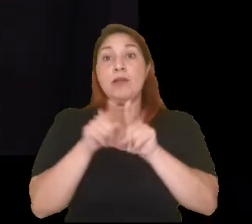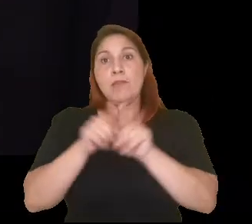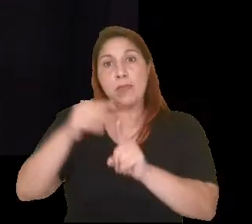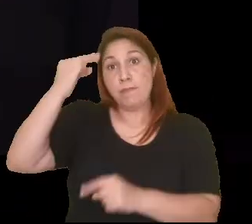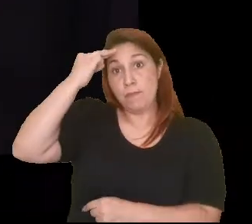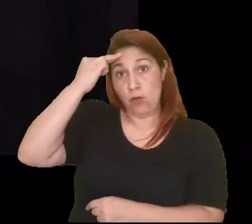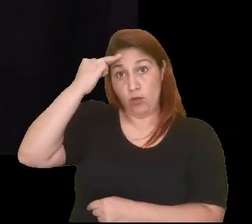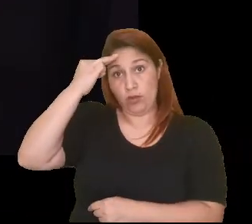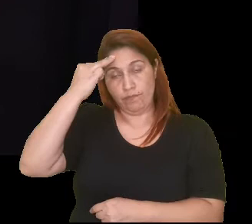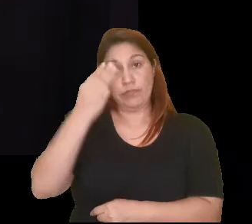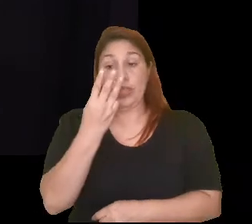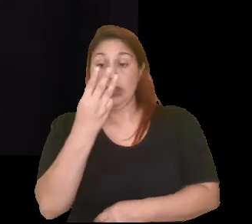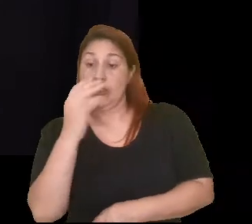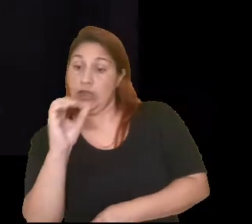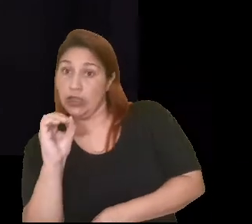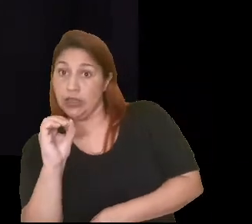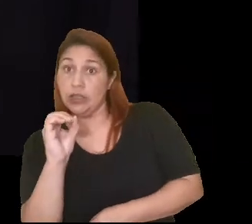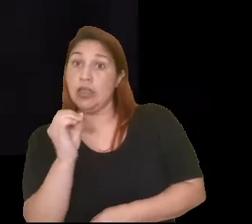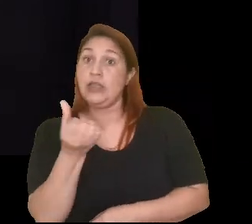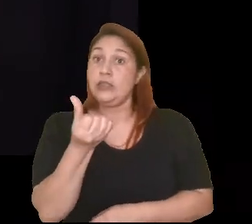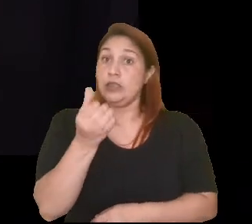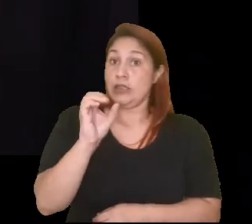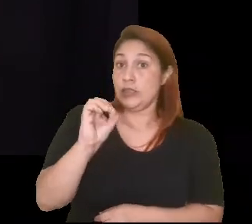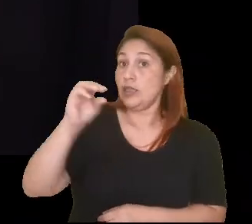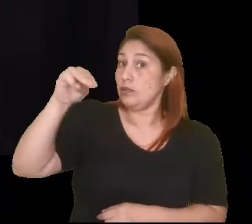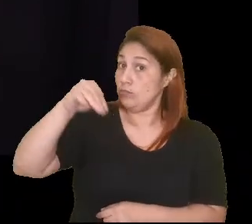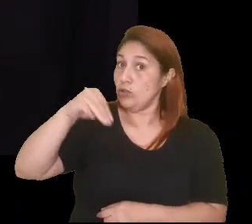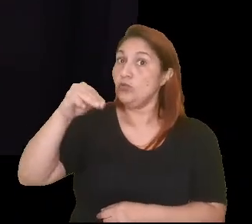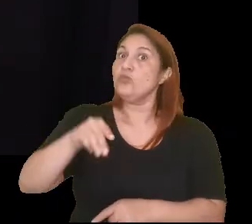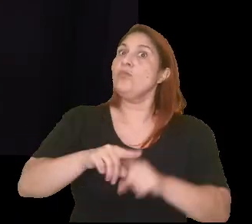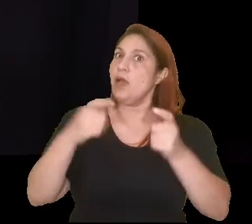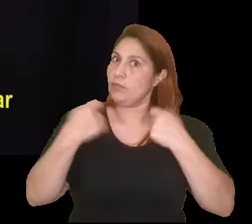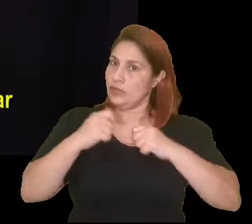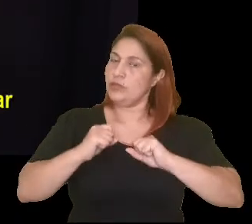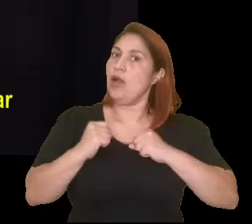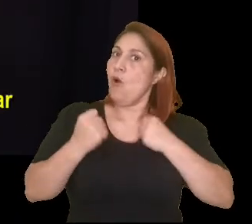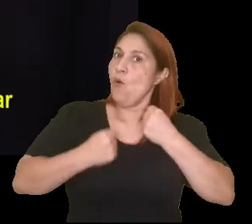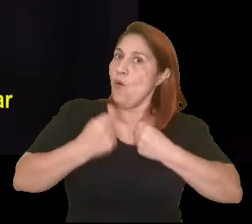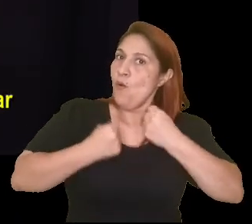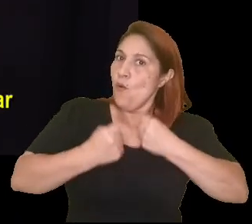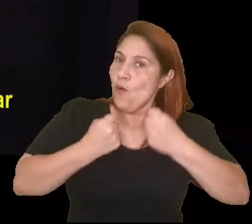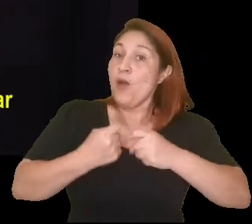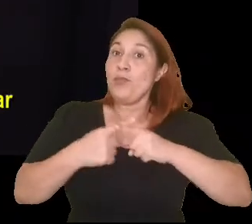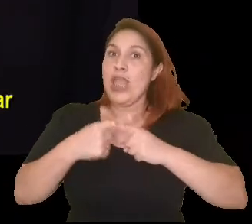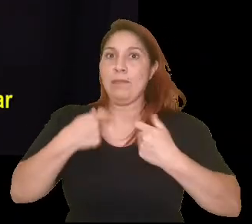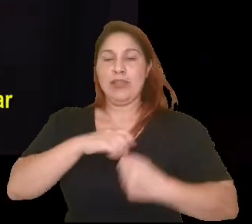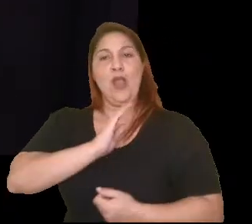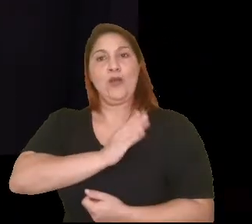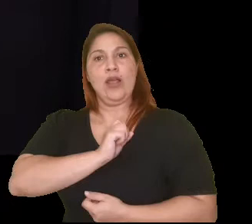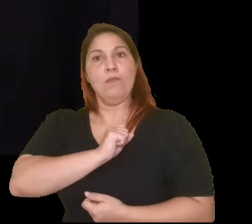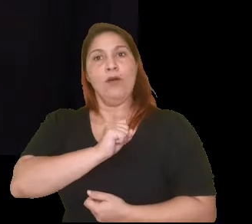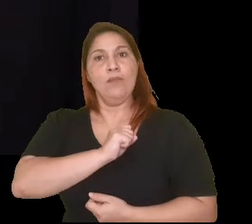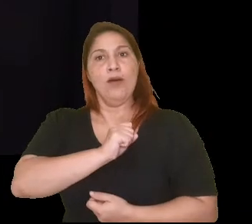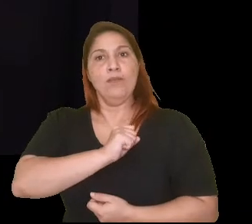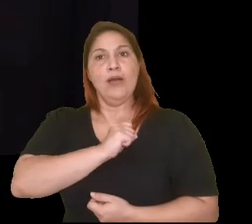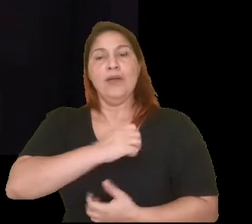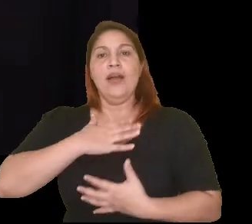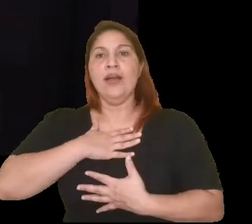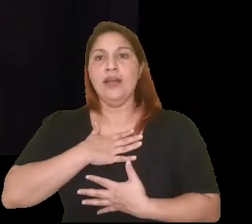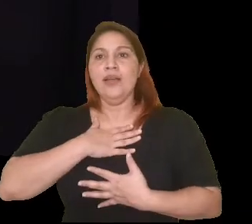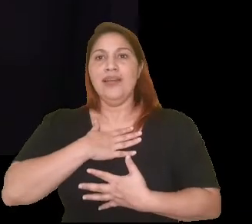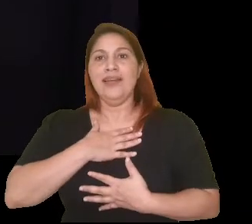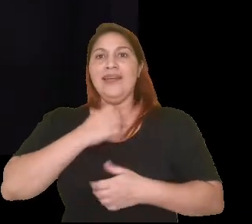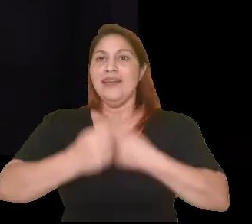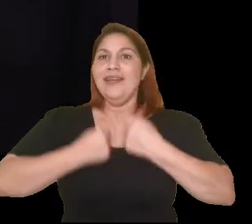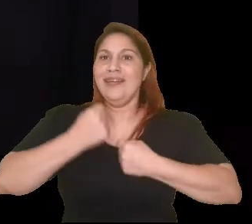30 e 60 minutos, mas ela tem que ser vigorosa. Daquela que faz a gente suar a camisa, o ritmo do nosso batimento cardíaco vai aumentar e a respiração fica um pouco